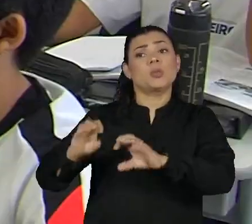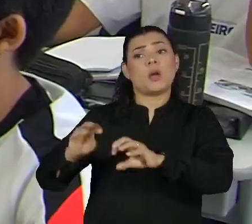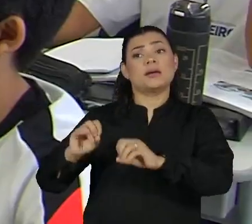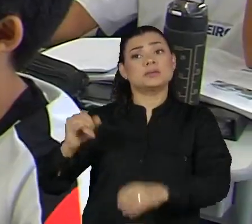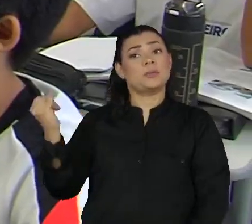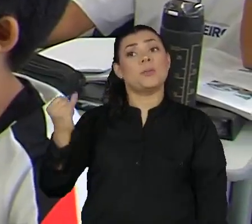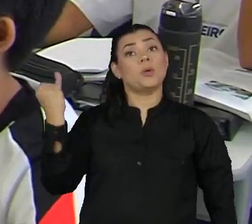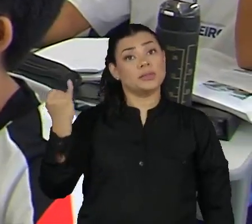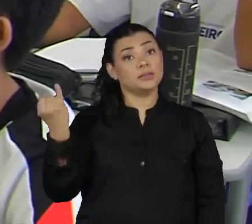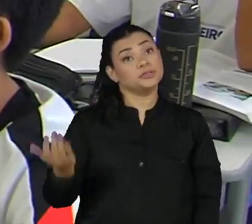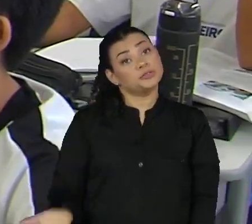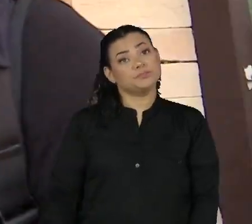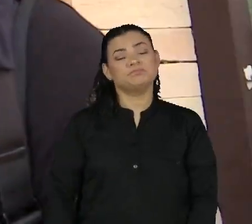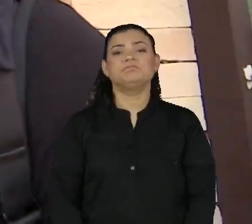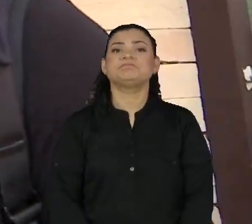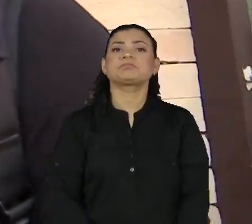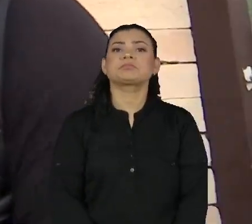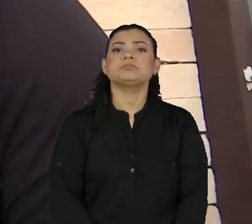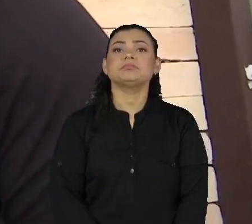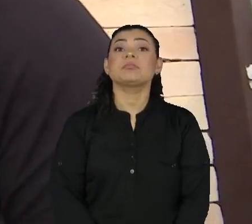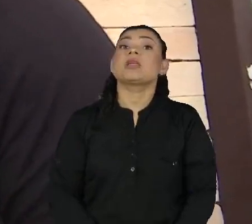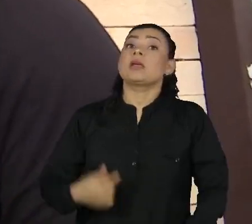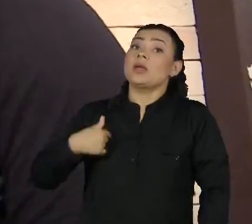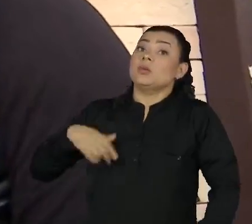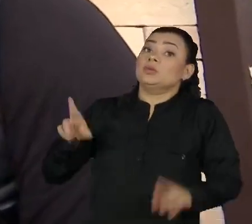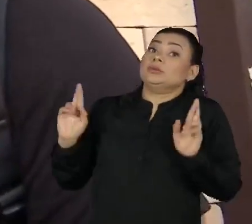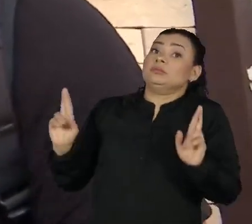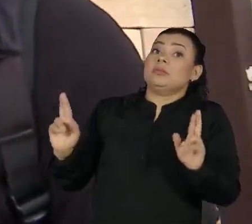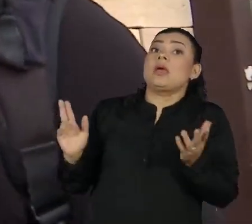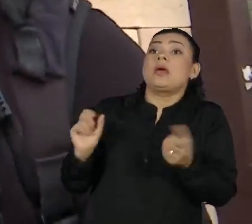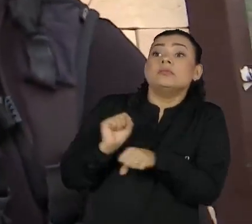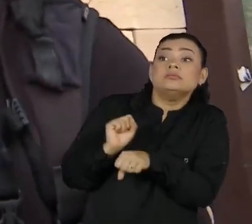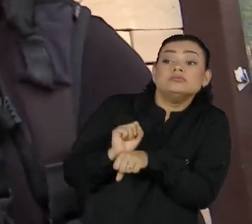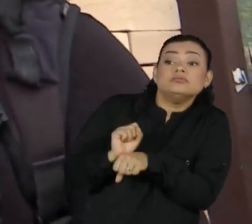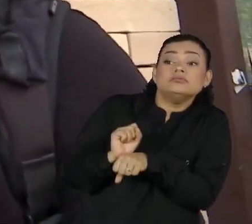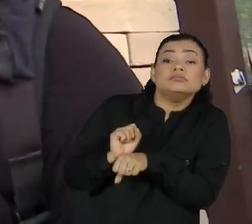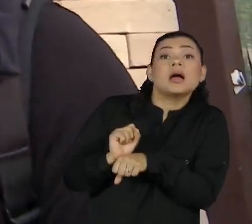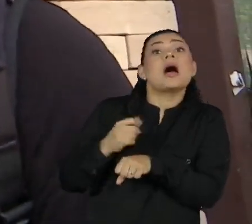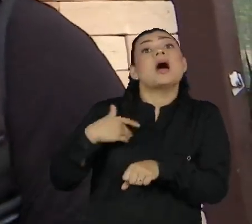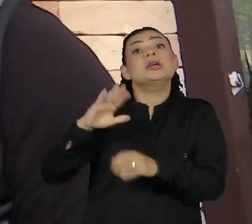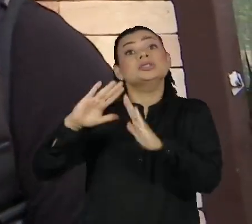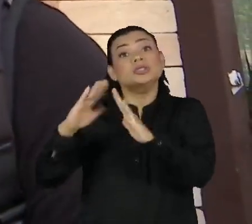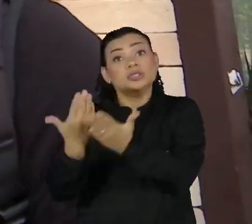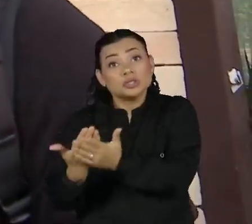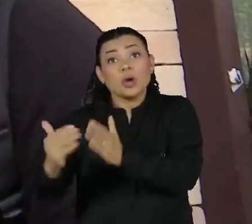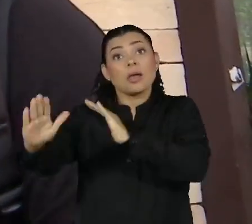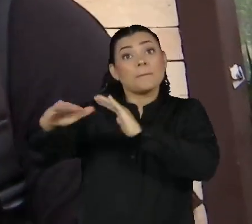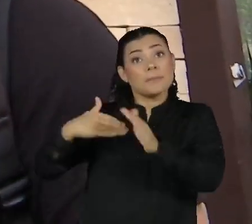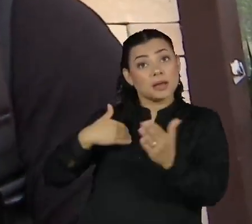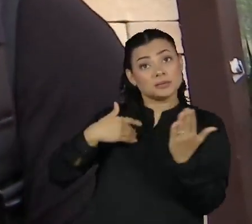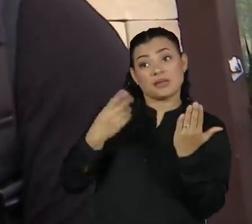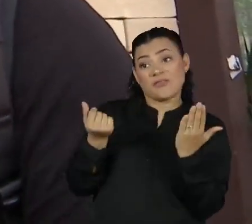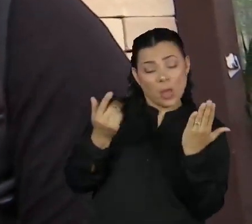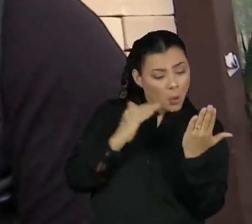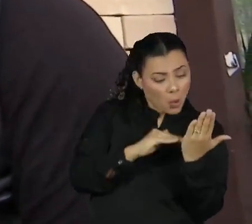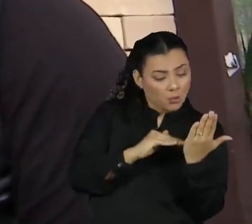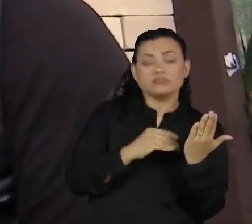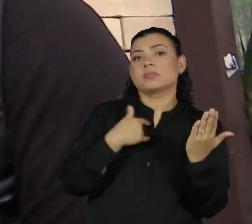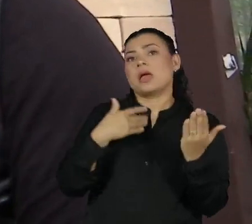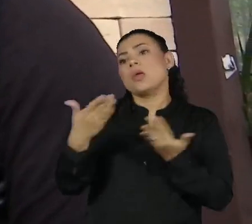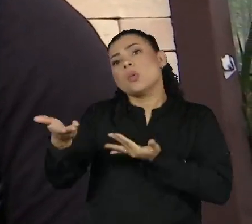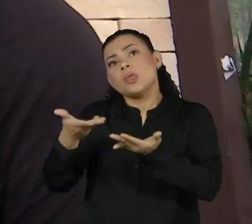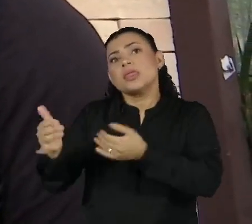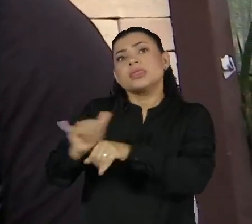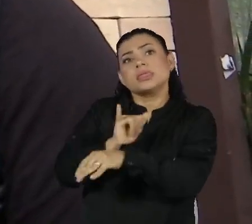tem na vida dos filhos. Eu espero, a escola manda o reajuste, eu vou lá, negocio e faço o o mercado